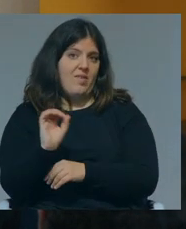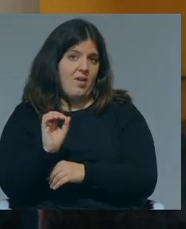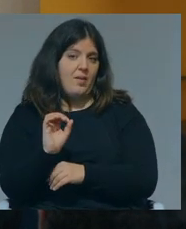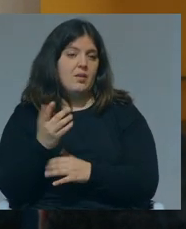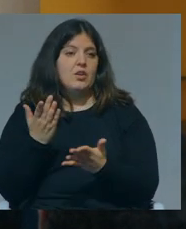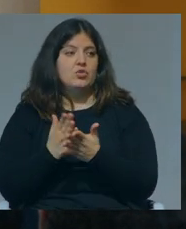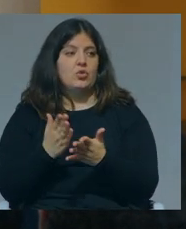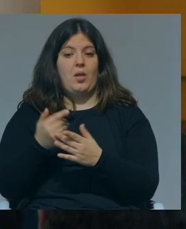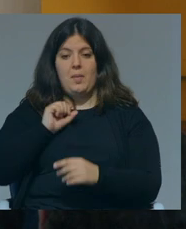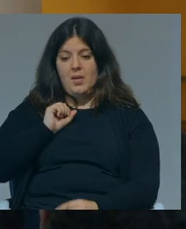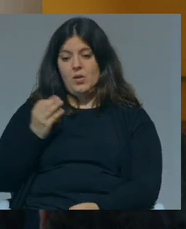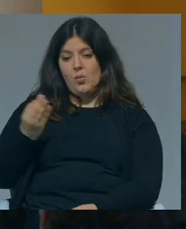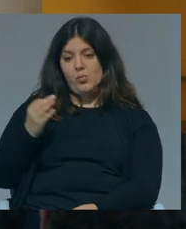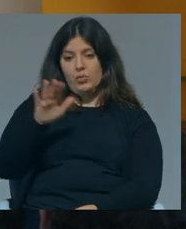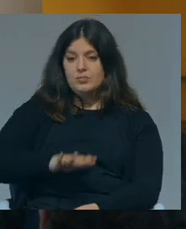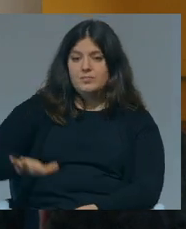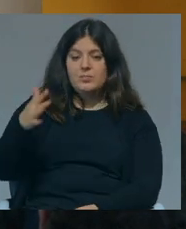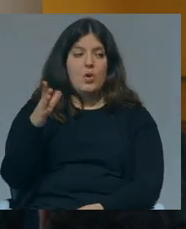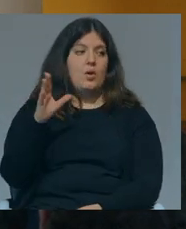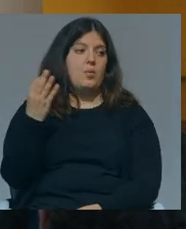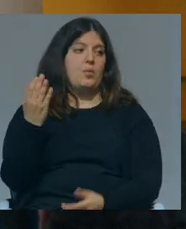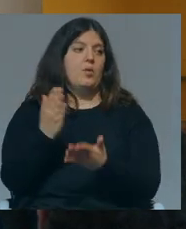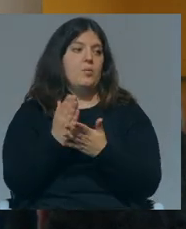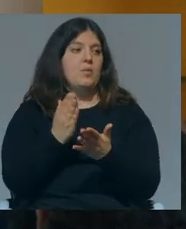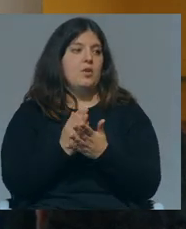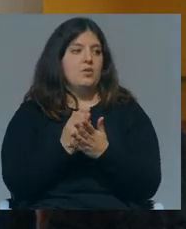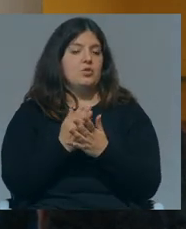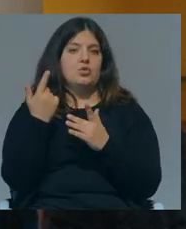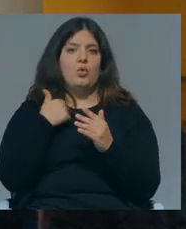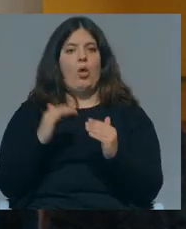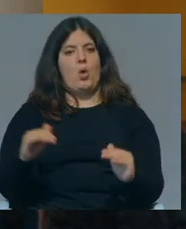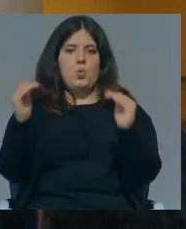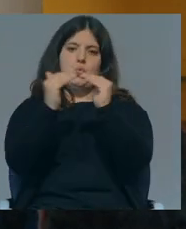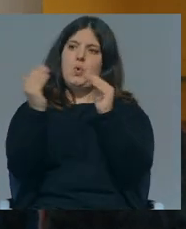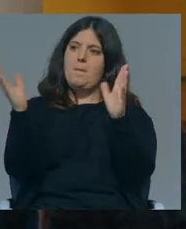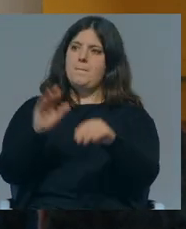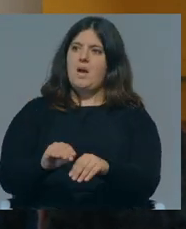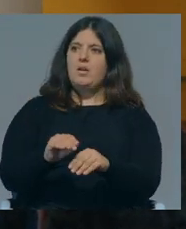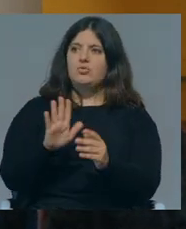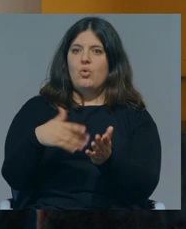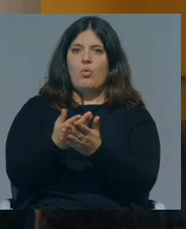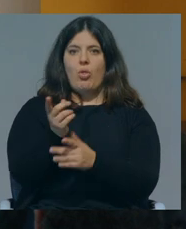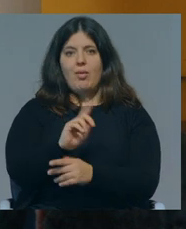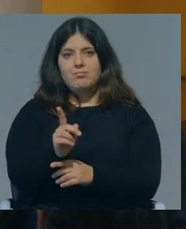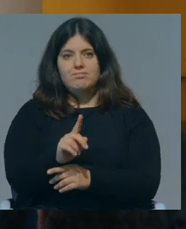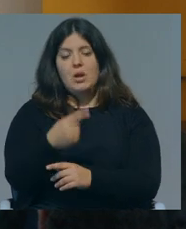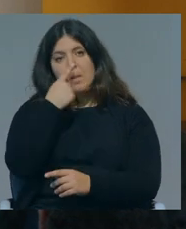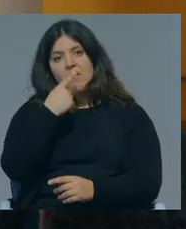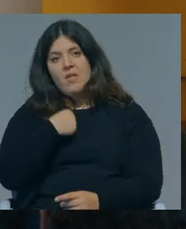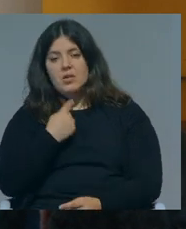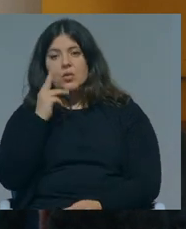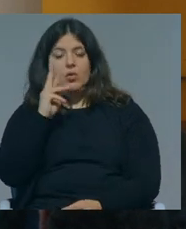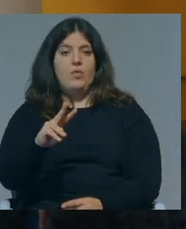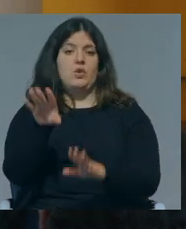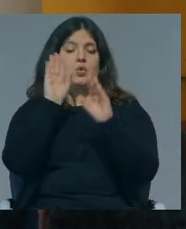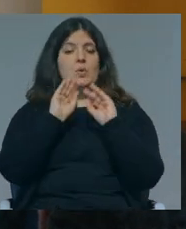que a minha escola no Porto, sendo na teoria uma escola mais elitista e elitizada, não oferece, e é uma das falhas que eu vejo